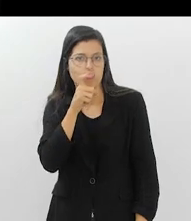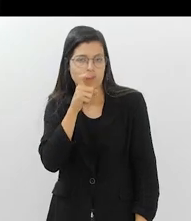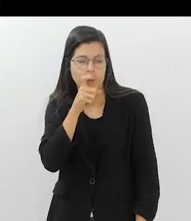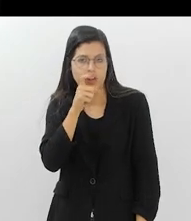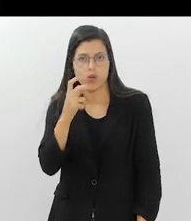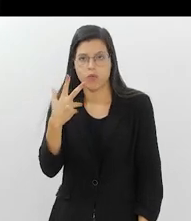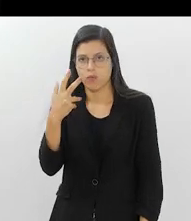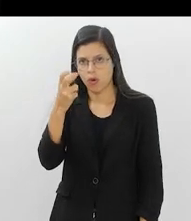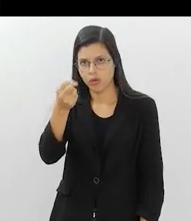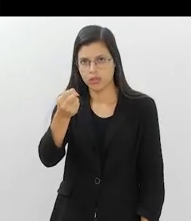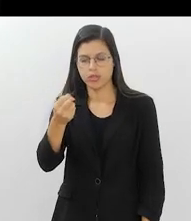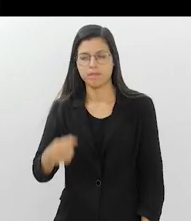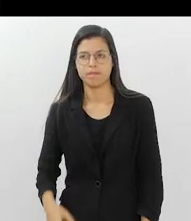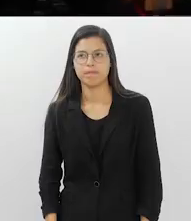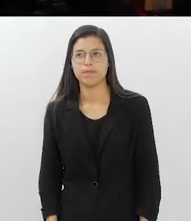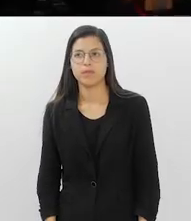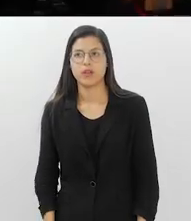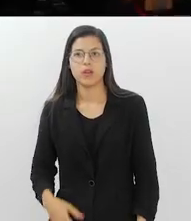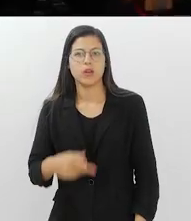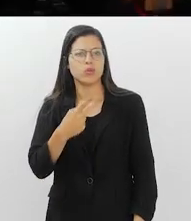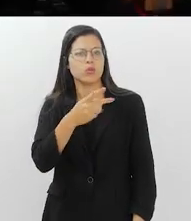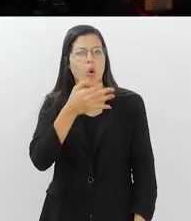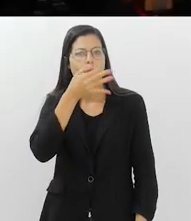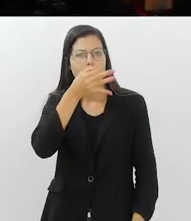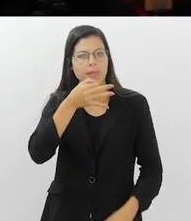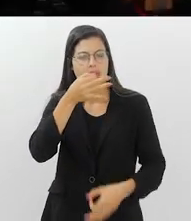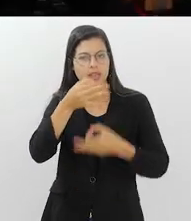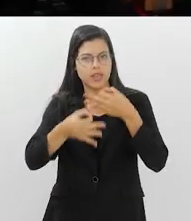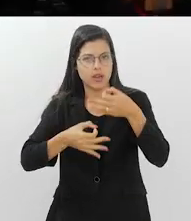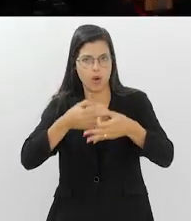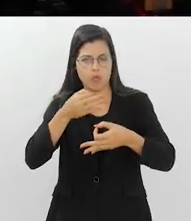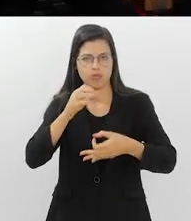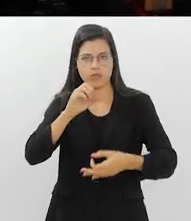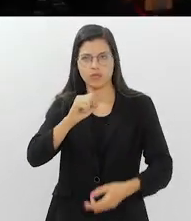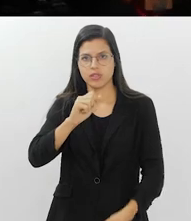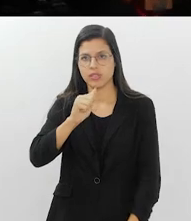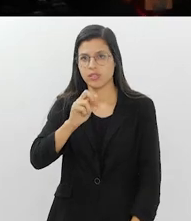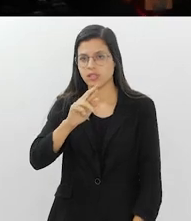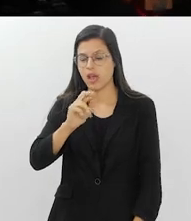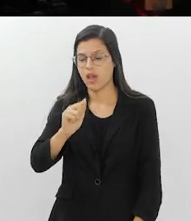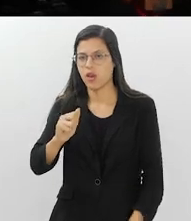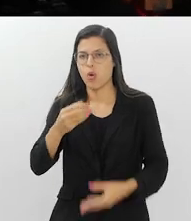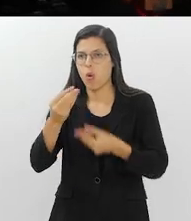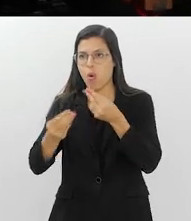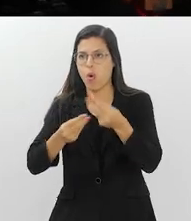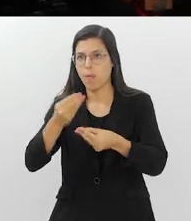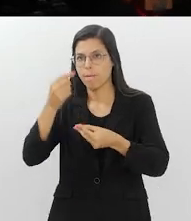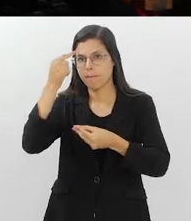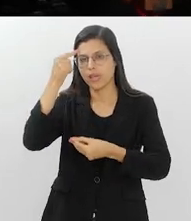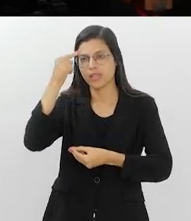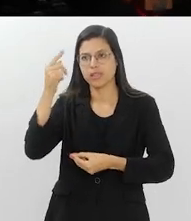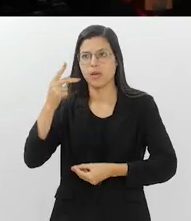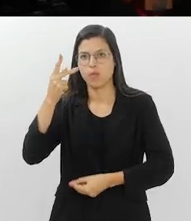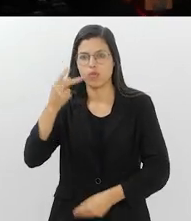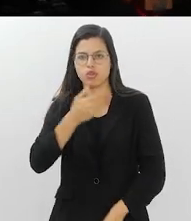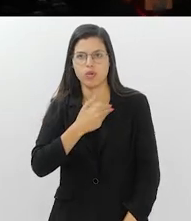um frio excessivo. E, na sua opinião, Sara, como que nós podemos repensar essas políticas públicas?